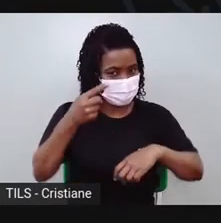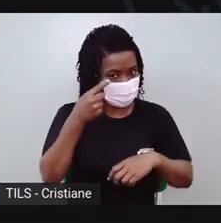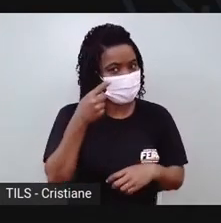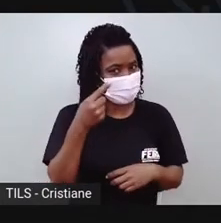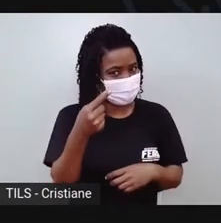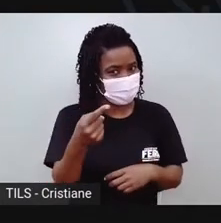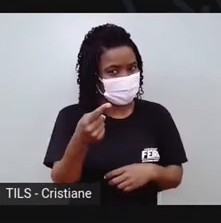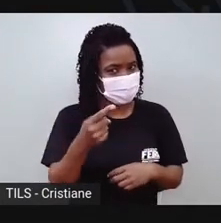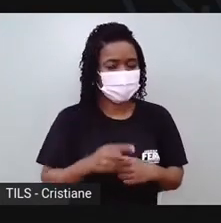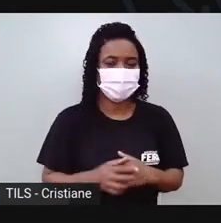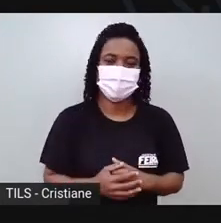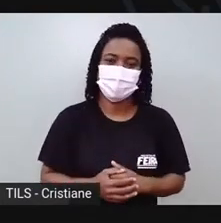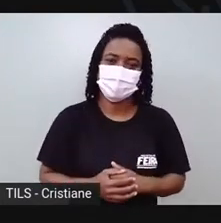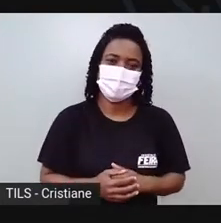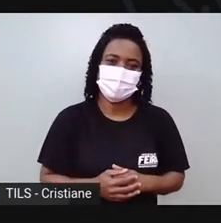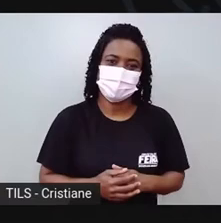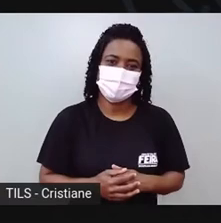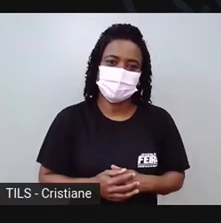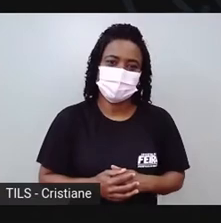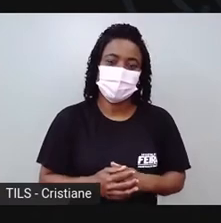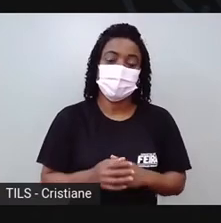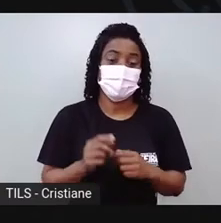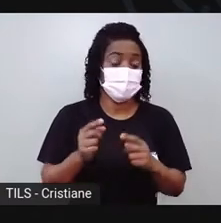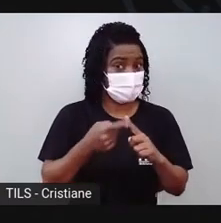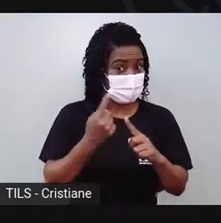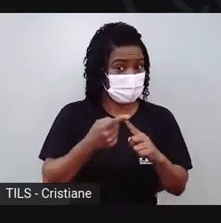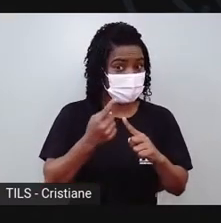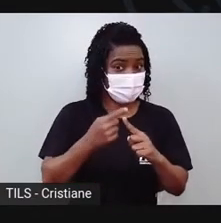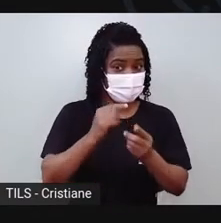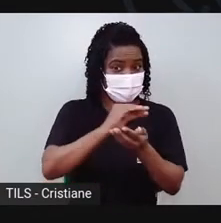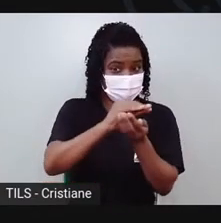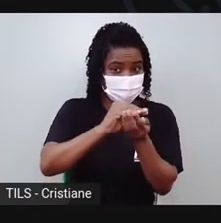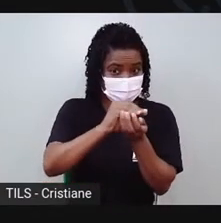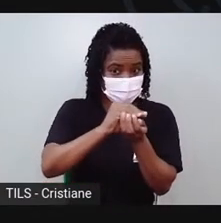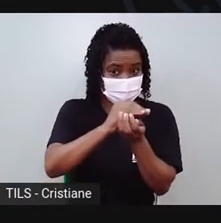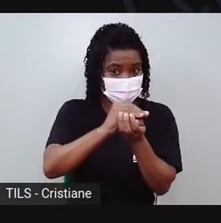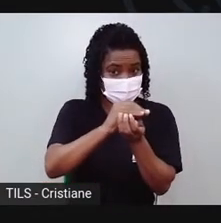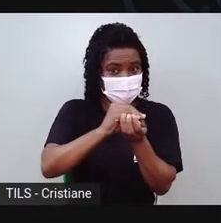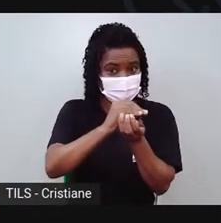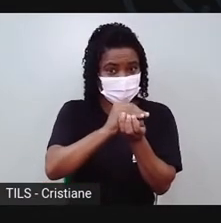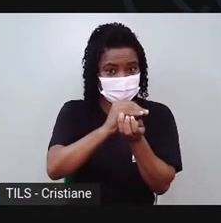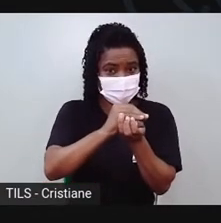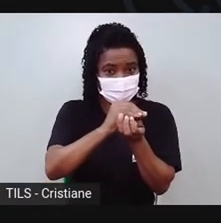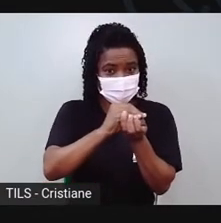Aí a gente vai fazer essa bolinha aqui,